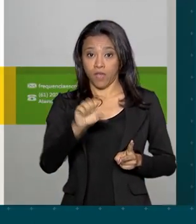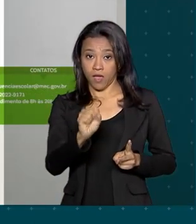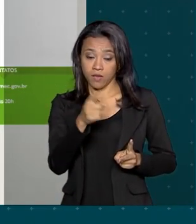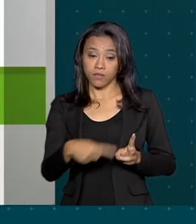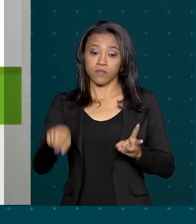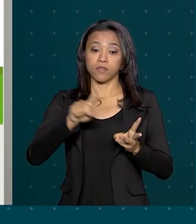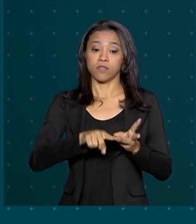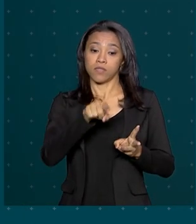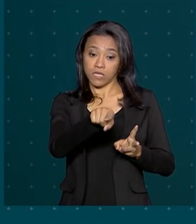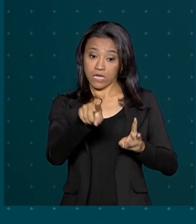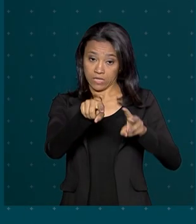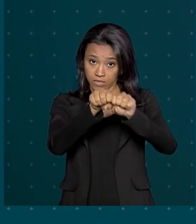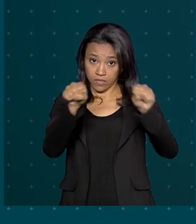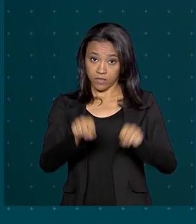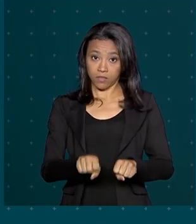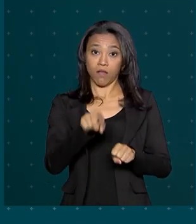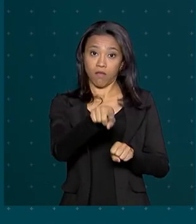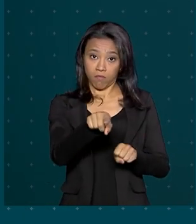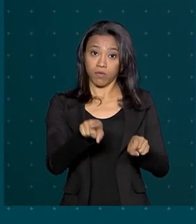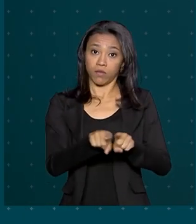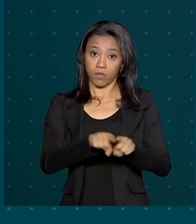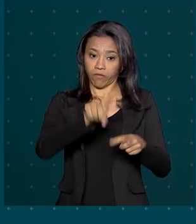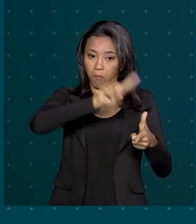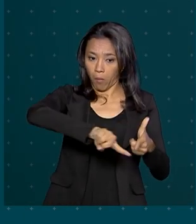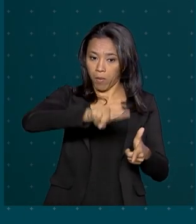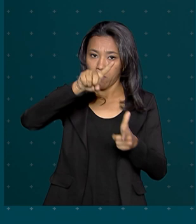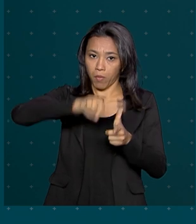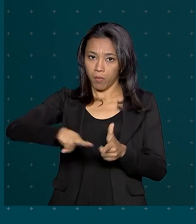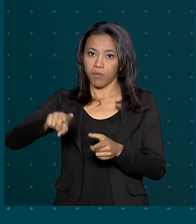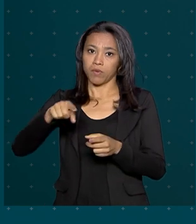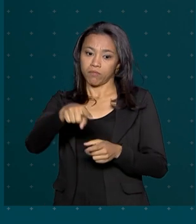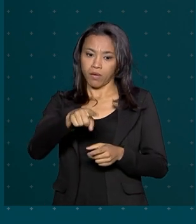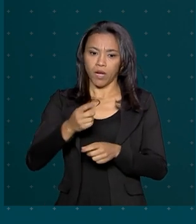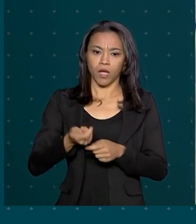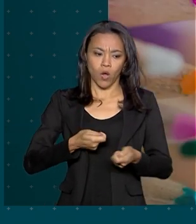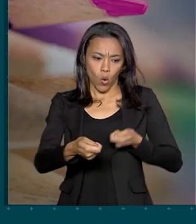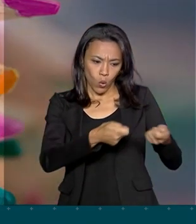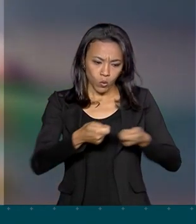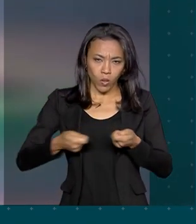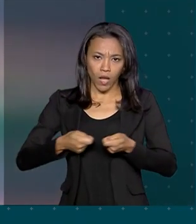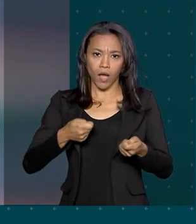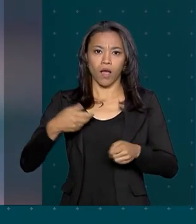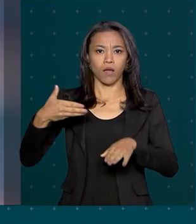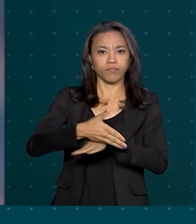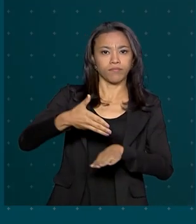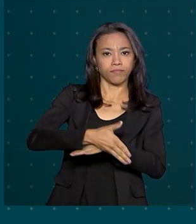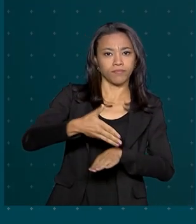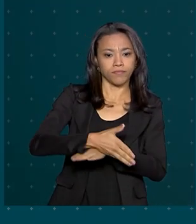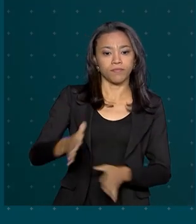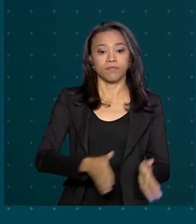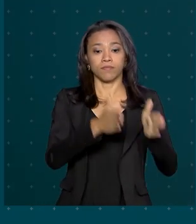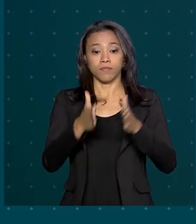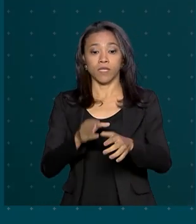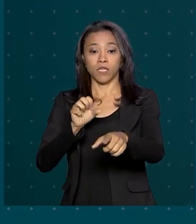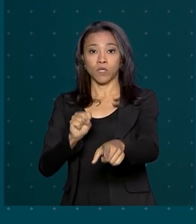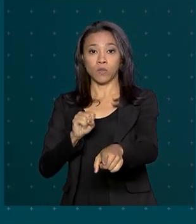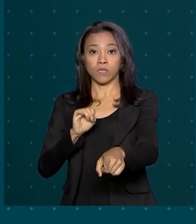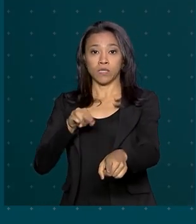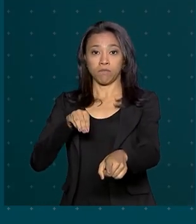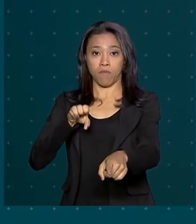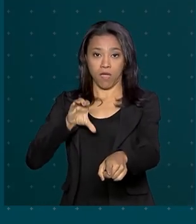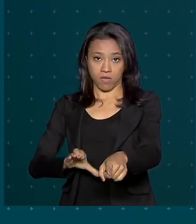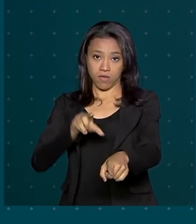Presença, que é usado para o acompanhamento e monitoramento da frequência escolar, e no CIMEC, que é um sistema